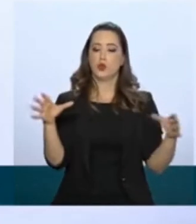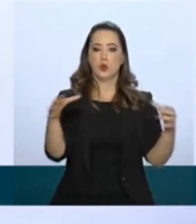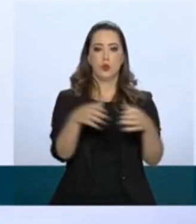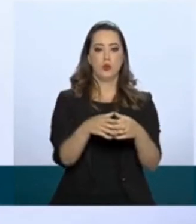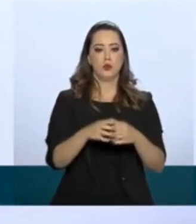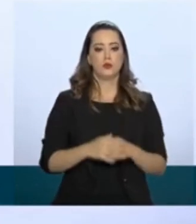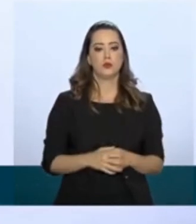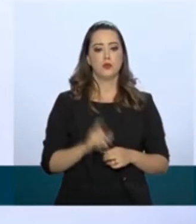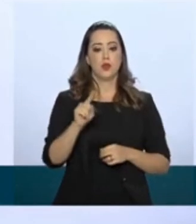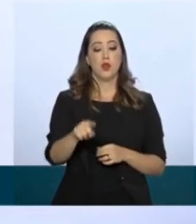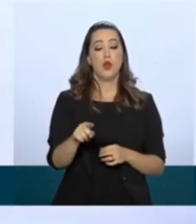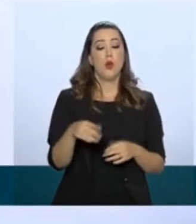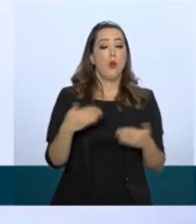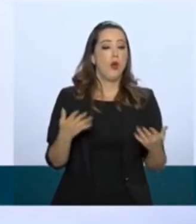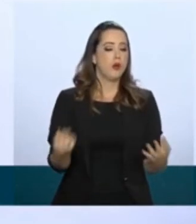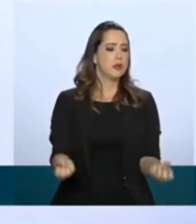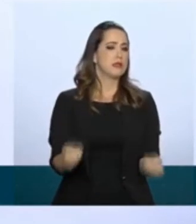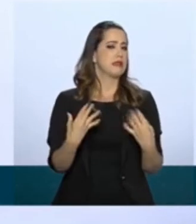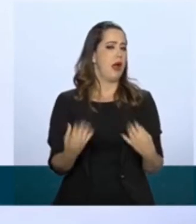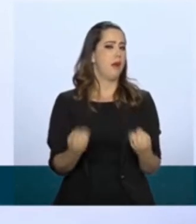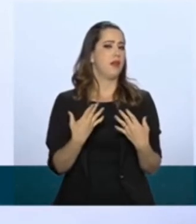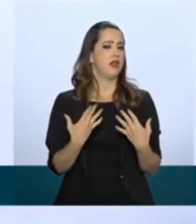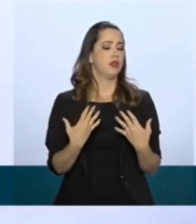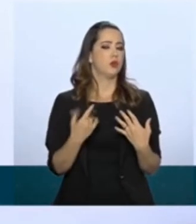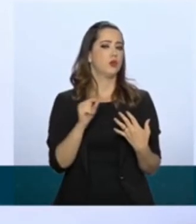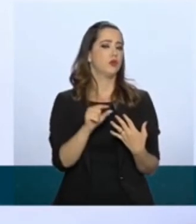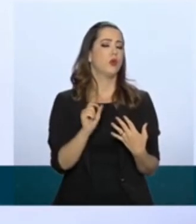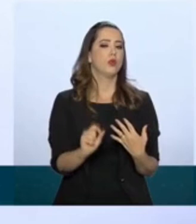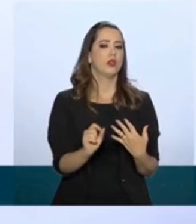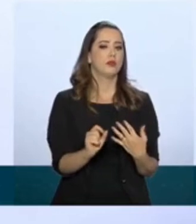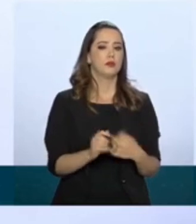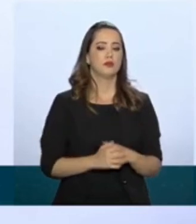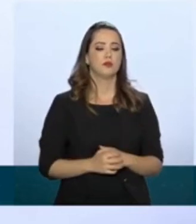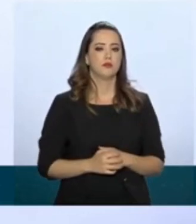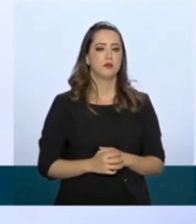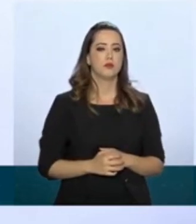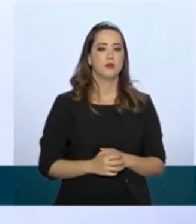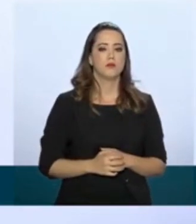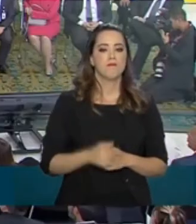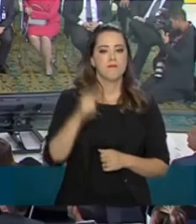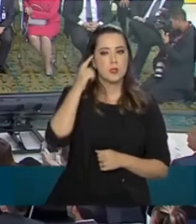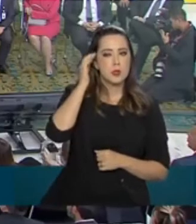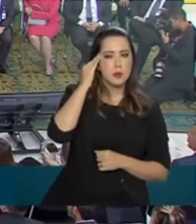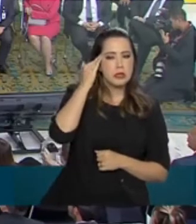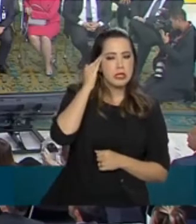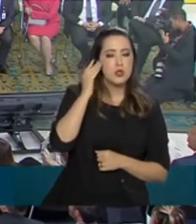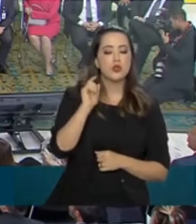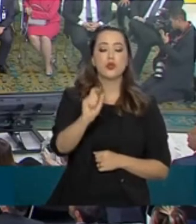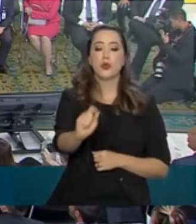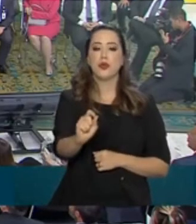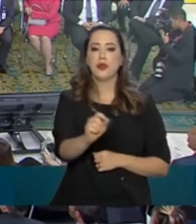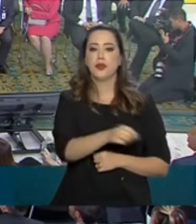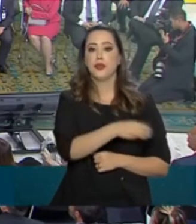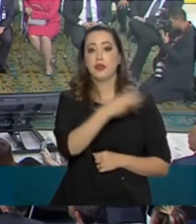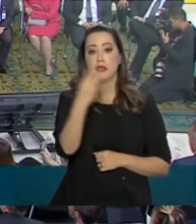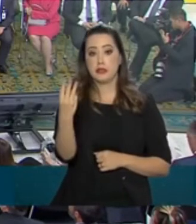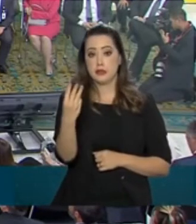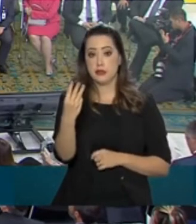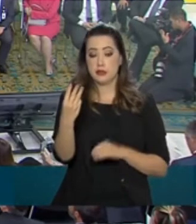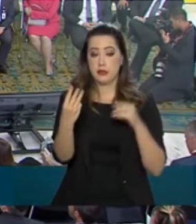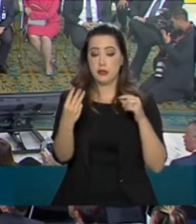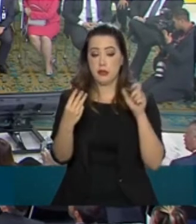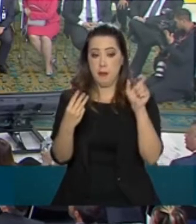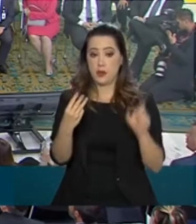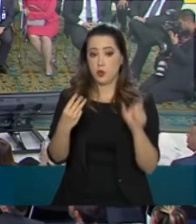E o que que ensinamento me fez tirar de conclusão desses três, quatro na segunda